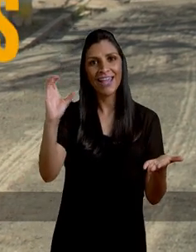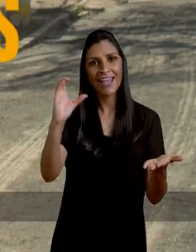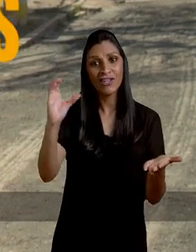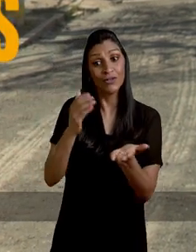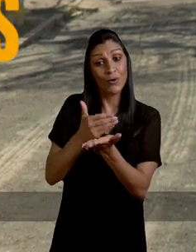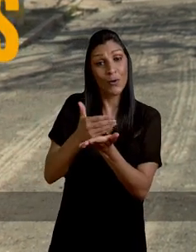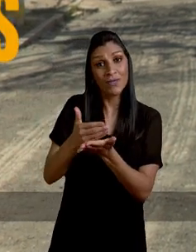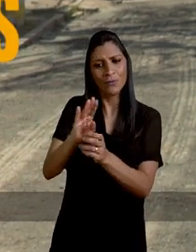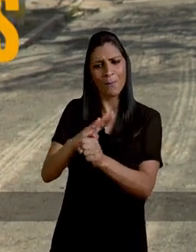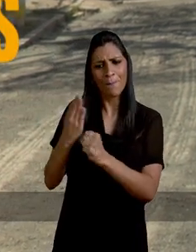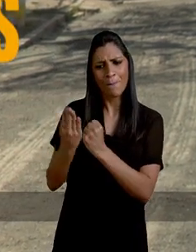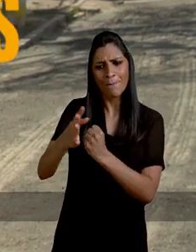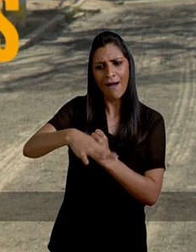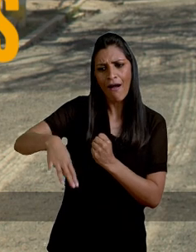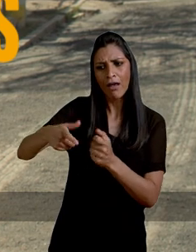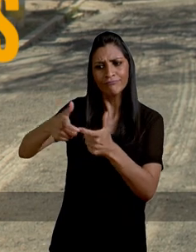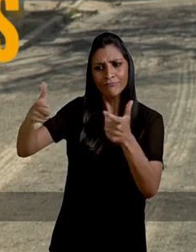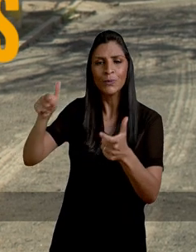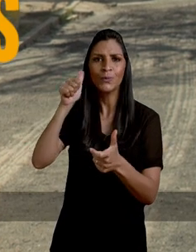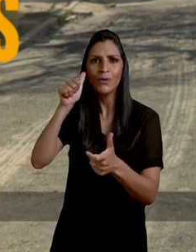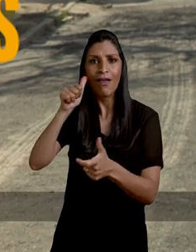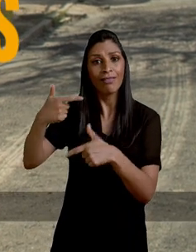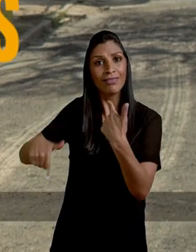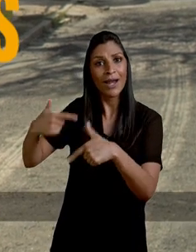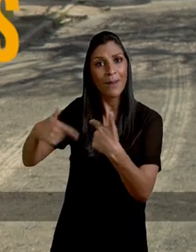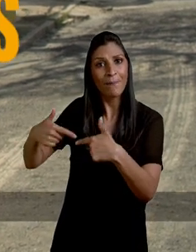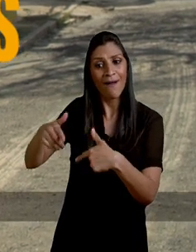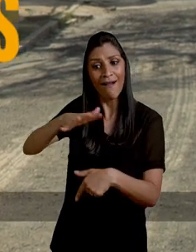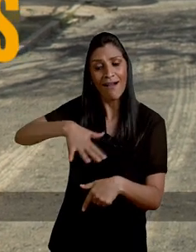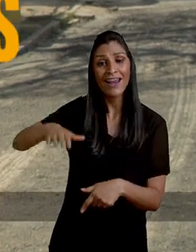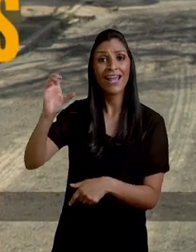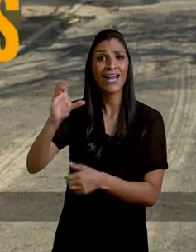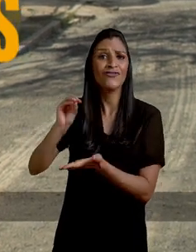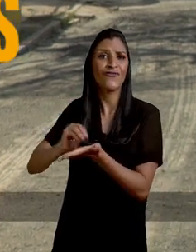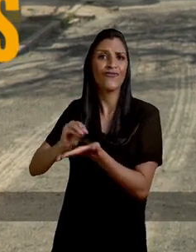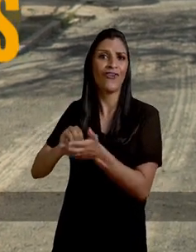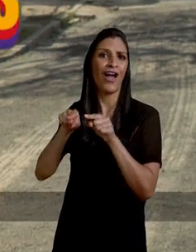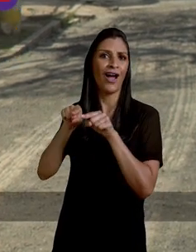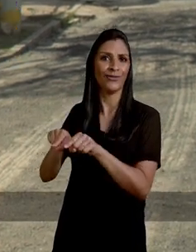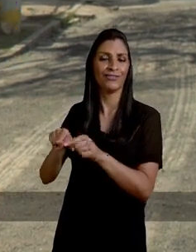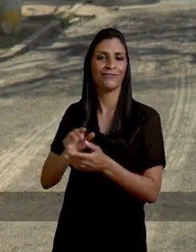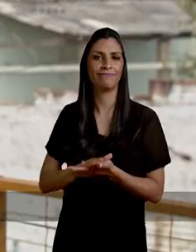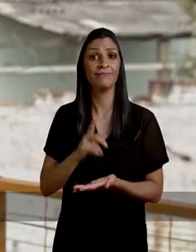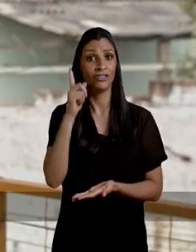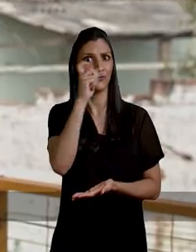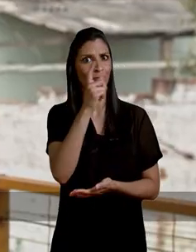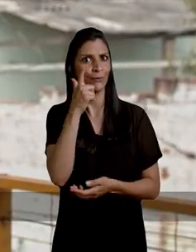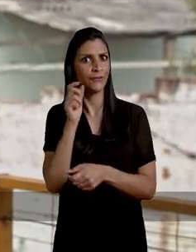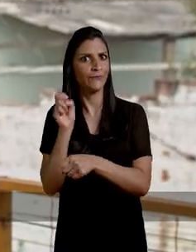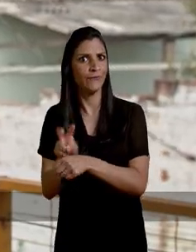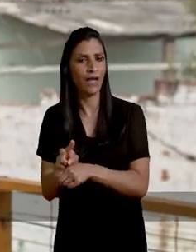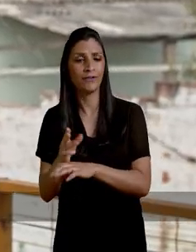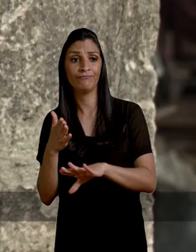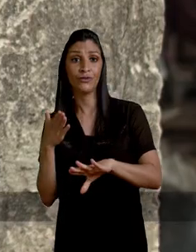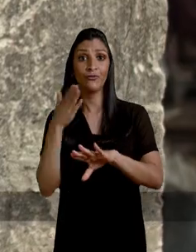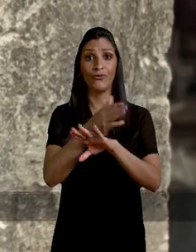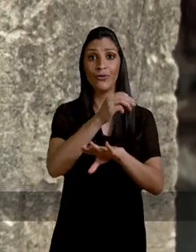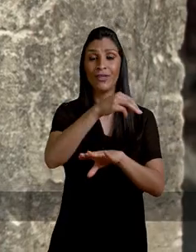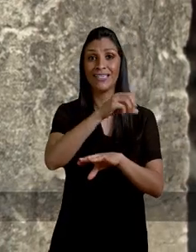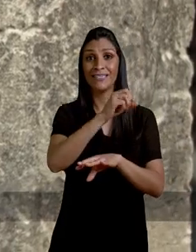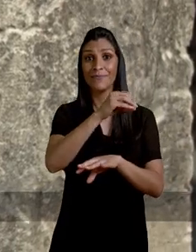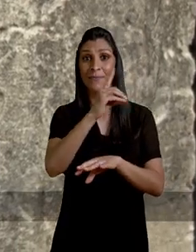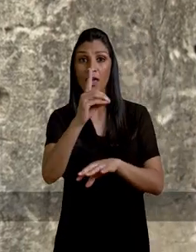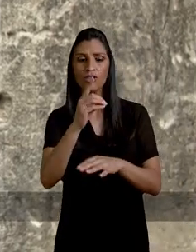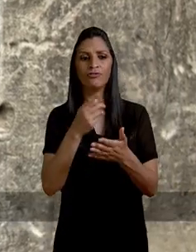de creches, começando pelos bairros onde há mais mães trabalhadoras, que é onde as creches fazem mais falta. Tá difícil de conseguir vaga. A gente